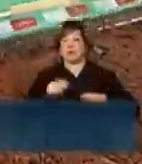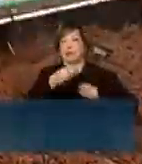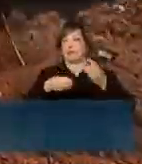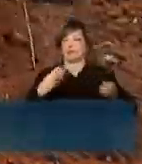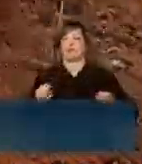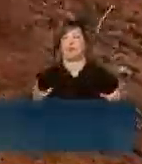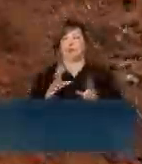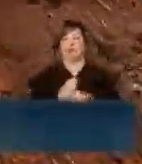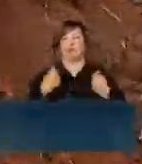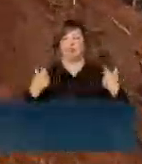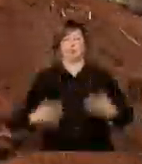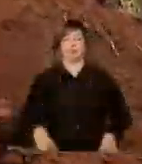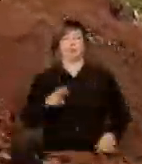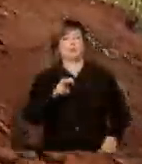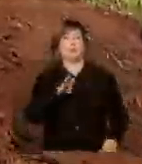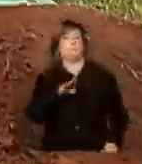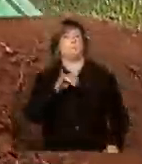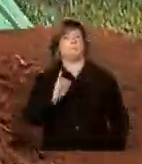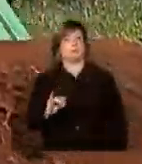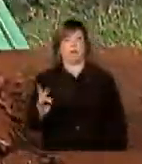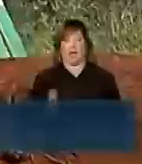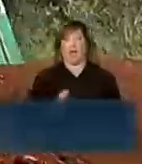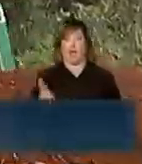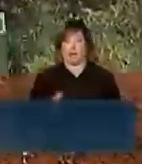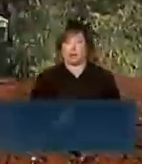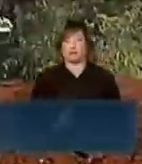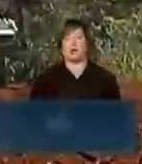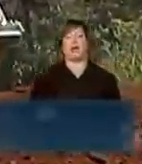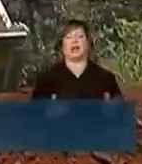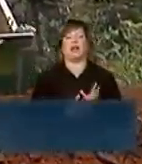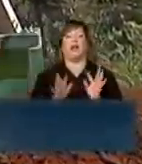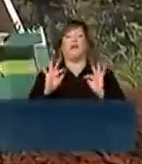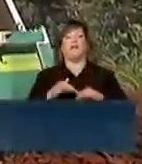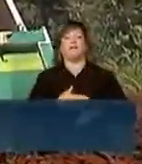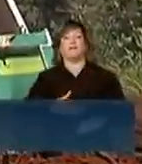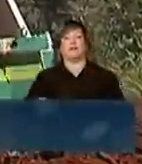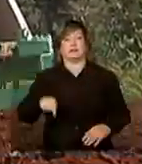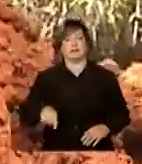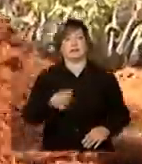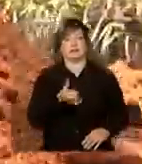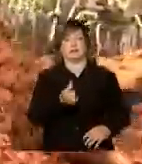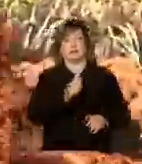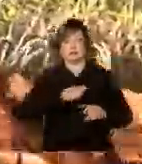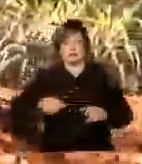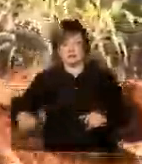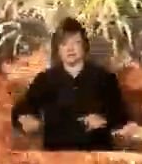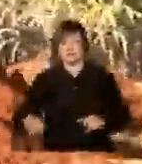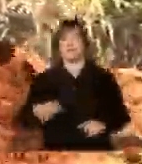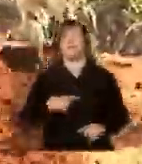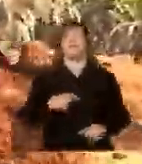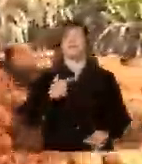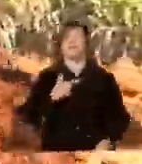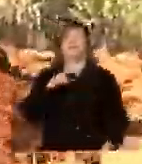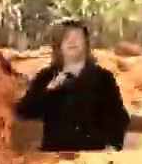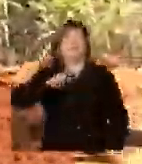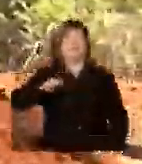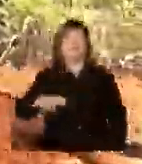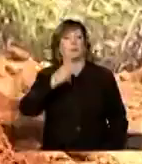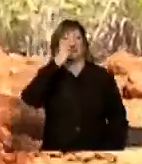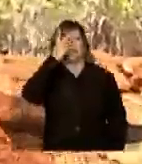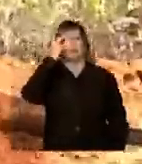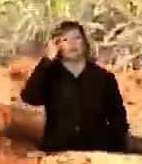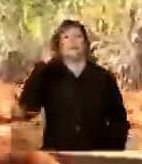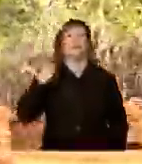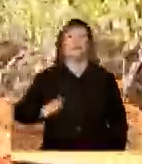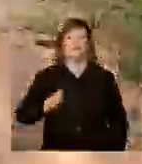que custaram cerca de 5 bilhões de reais, até o final desse semestre. Cerca de 25 milhões de pessoas que